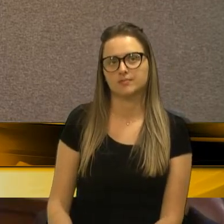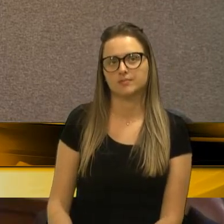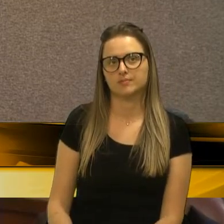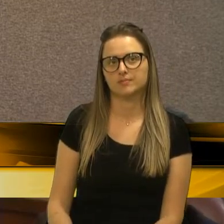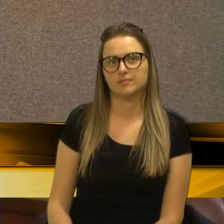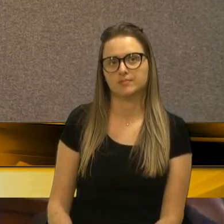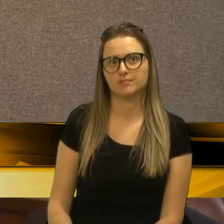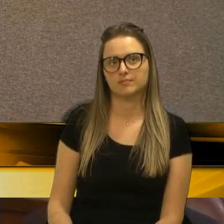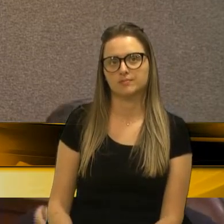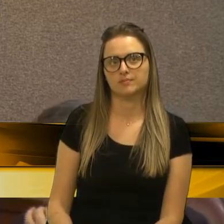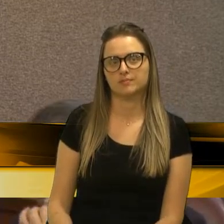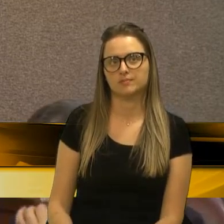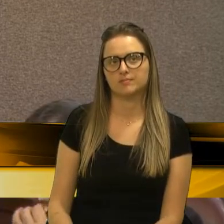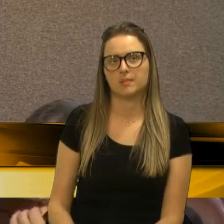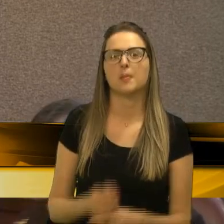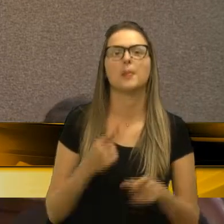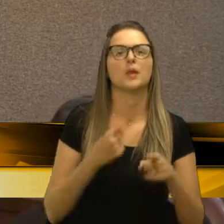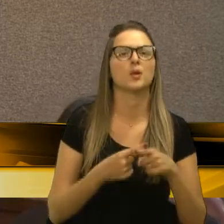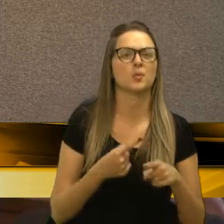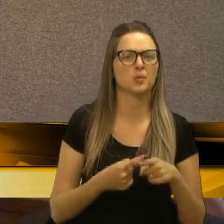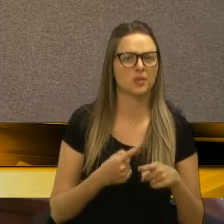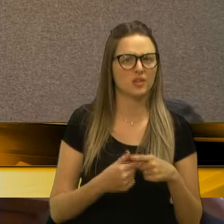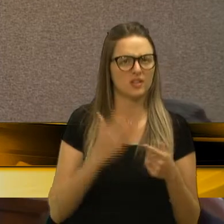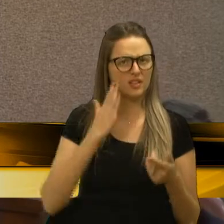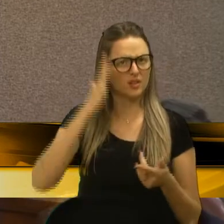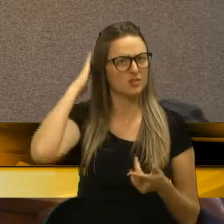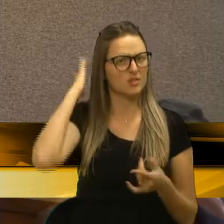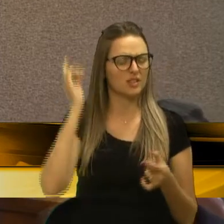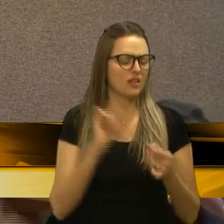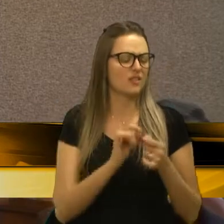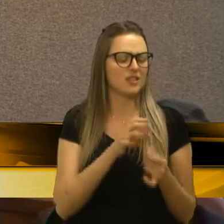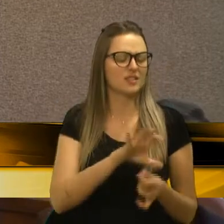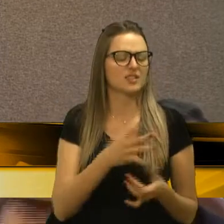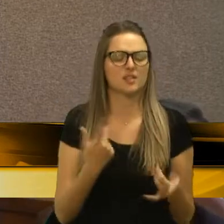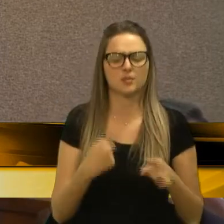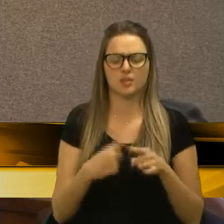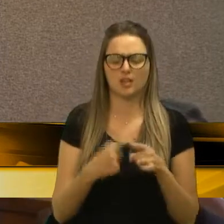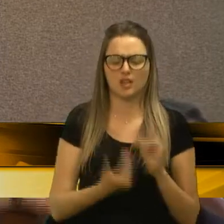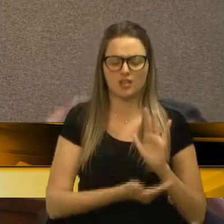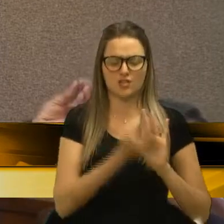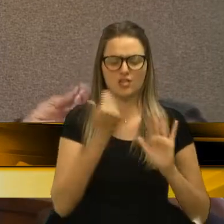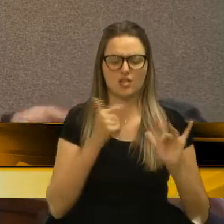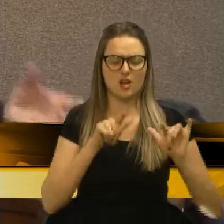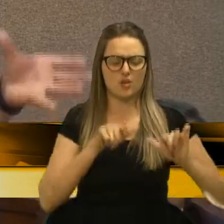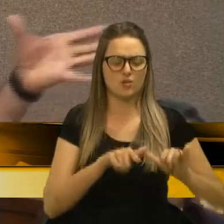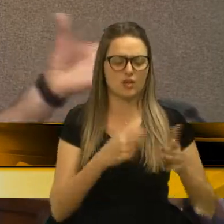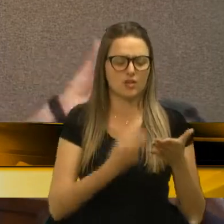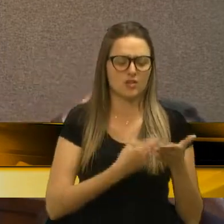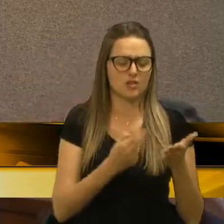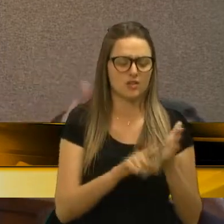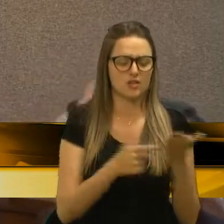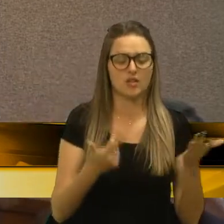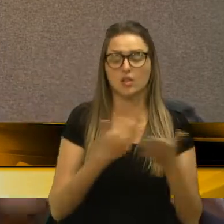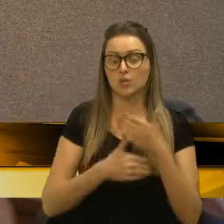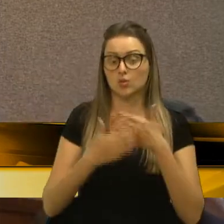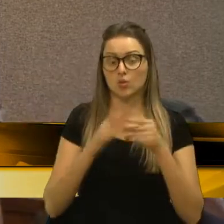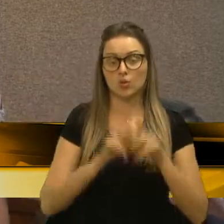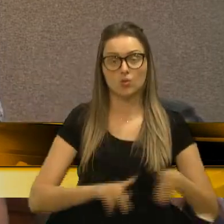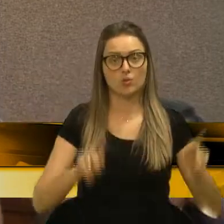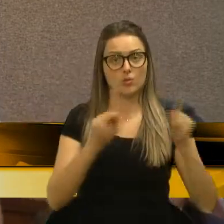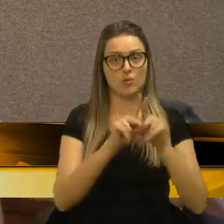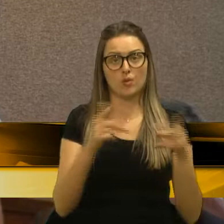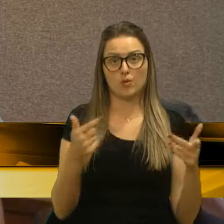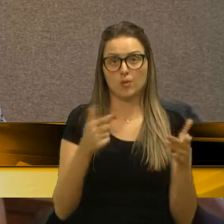Por que o nosso prefeito fez isso aí? A pergunta é essa. Tirar nossos banquinhos. Todo mundo, o nosso povo do Caxiú se pergunta isso,